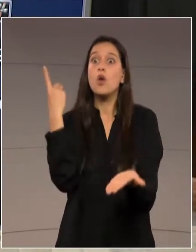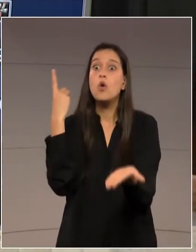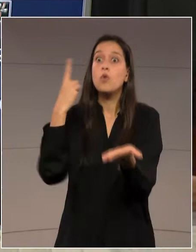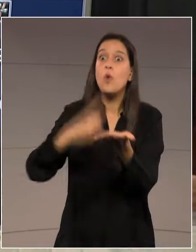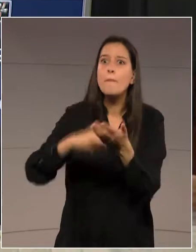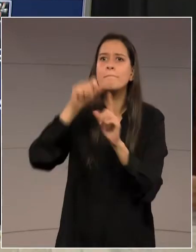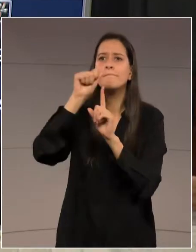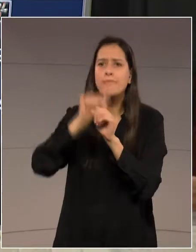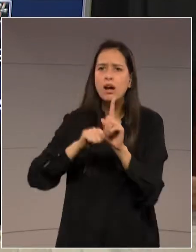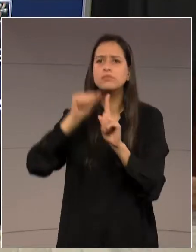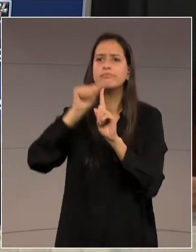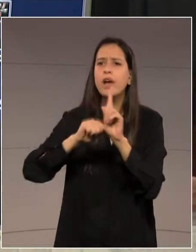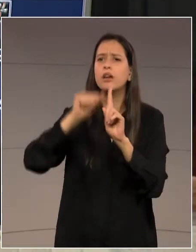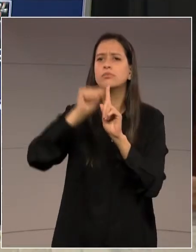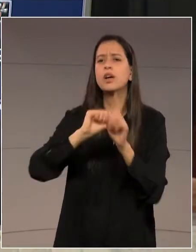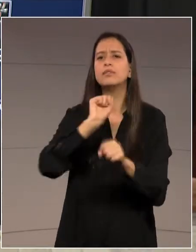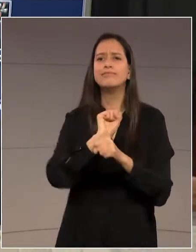meses.